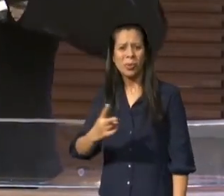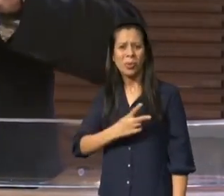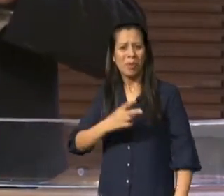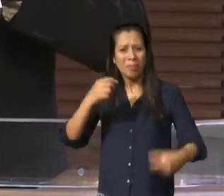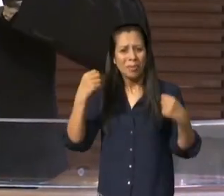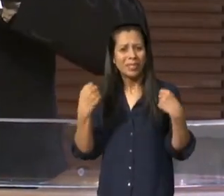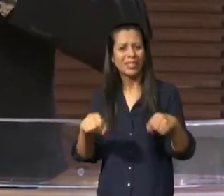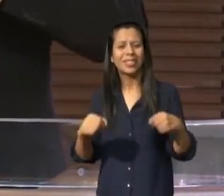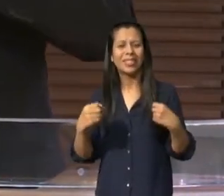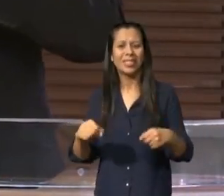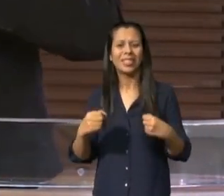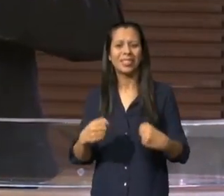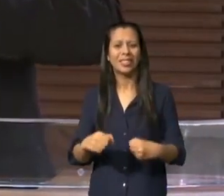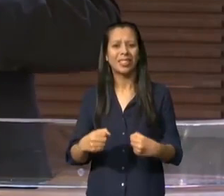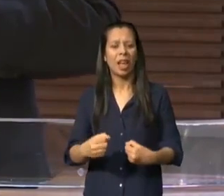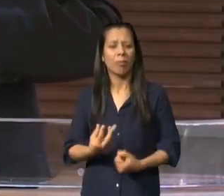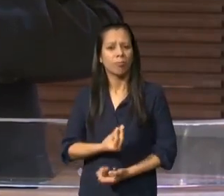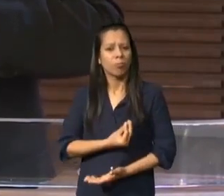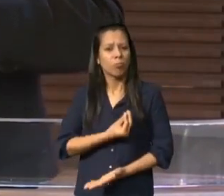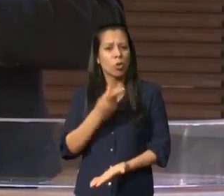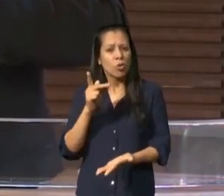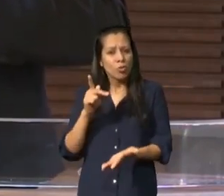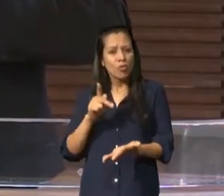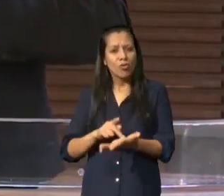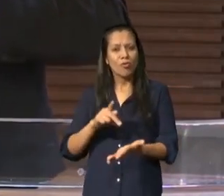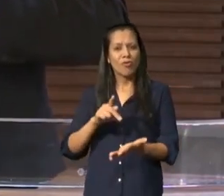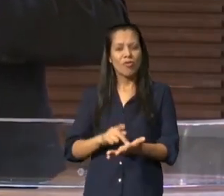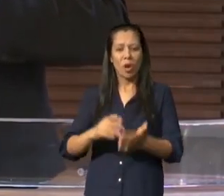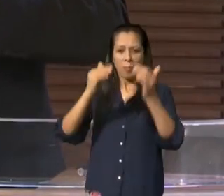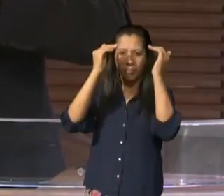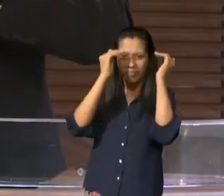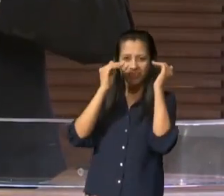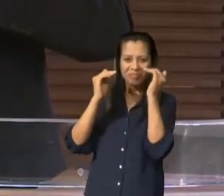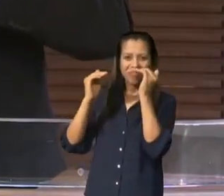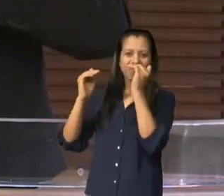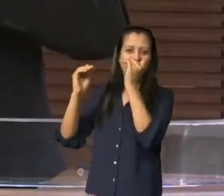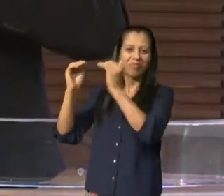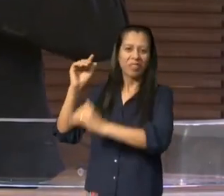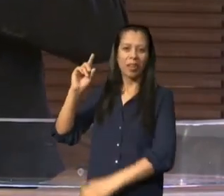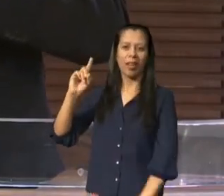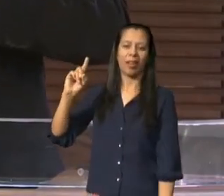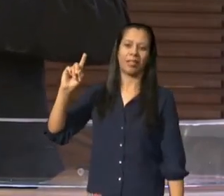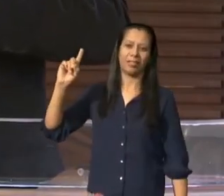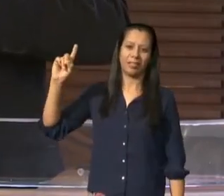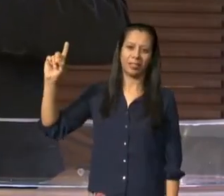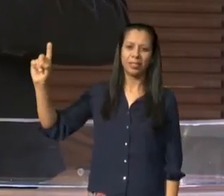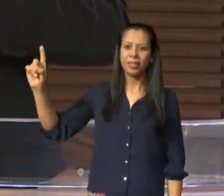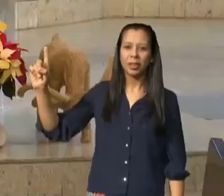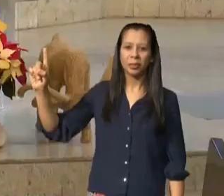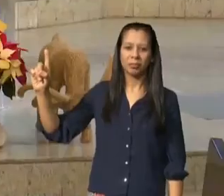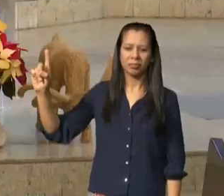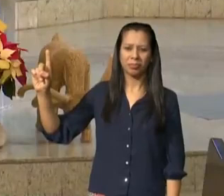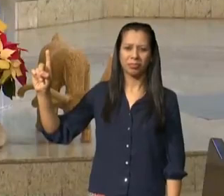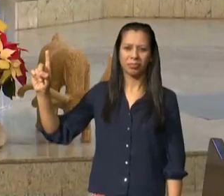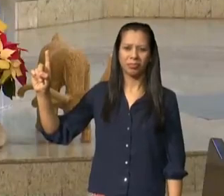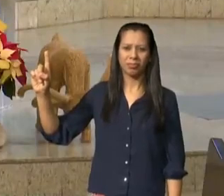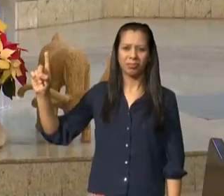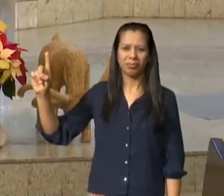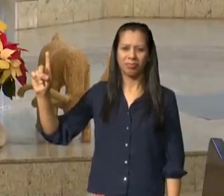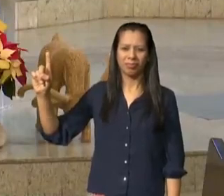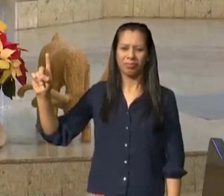já de imediato escolheriam fazer as coisas que aquilo que faziam no Egito as